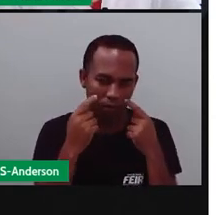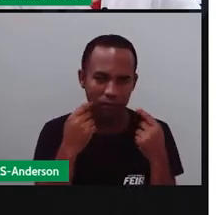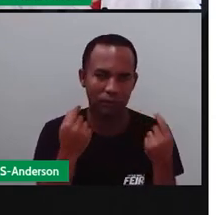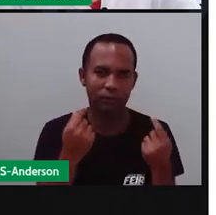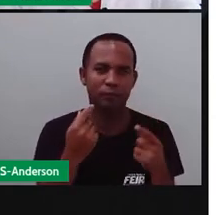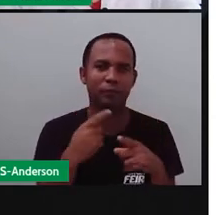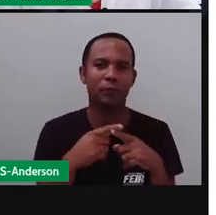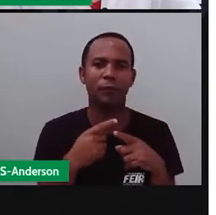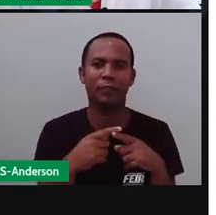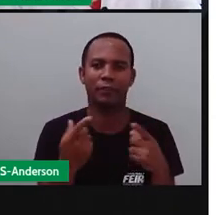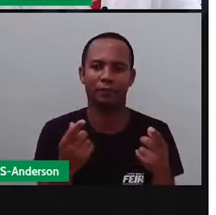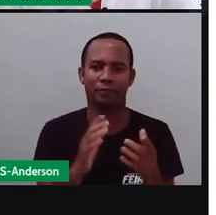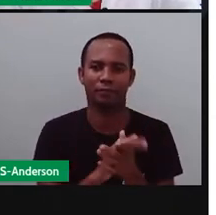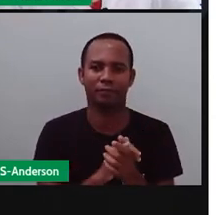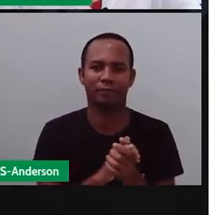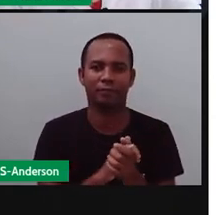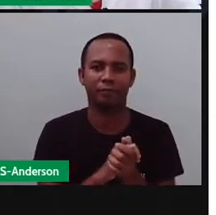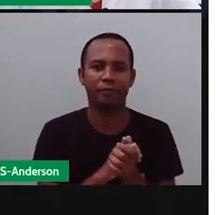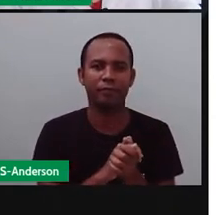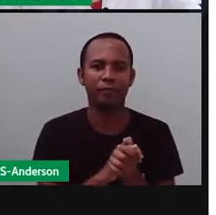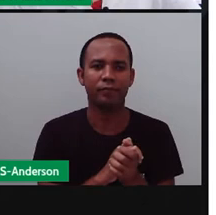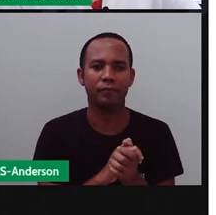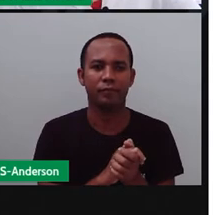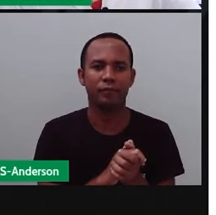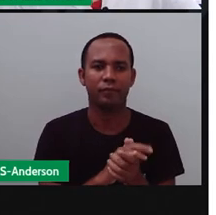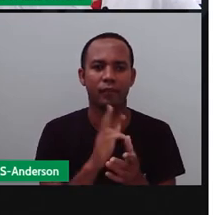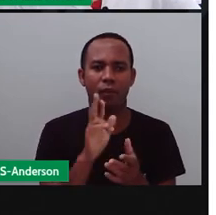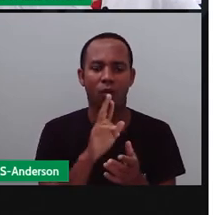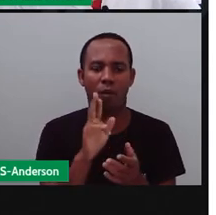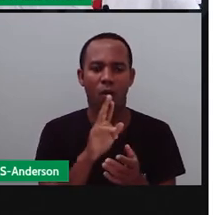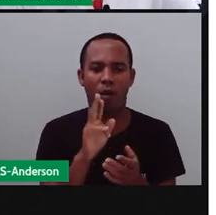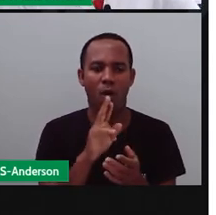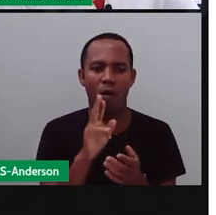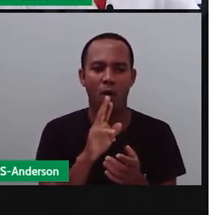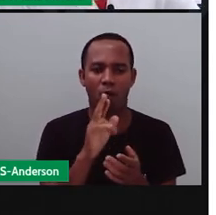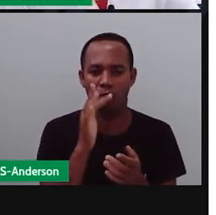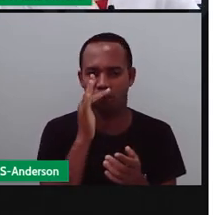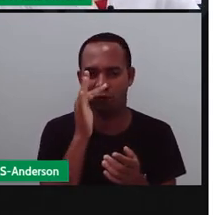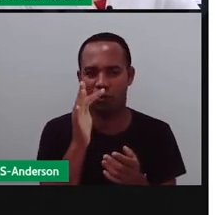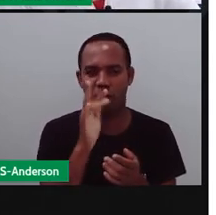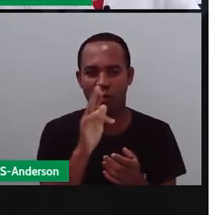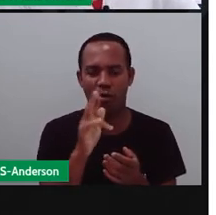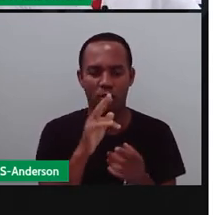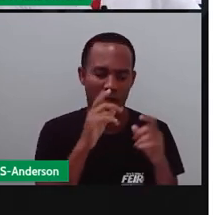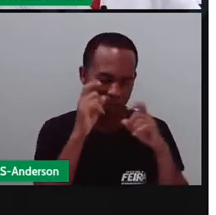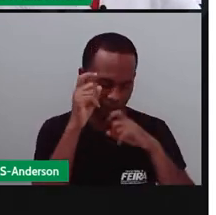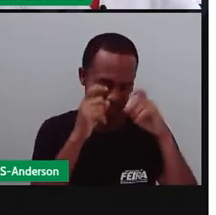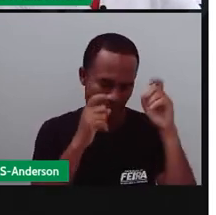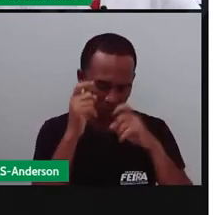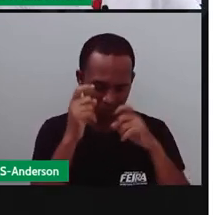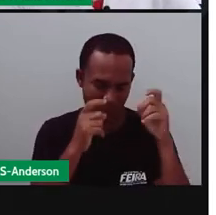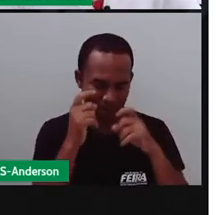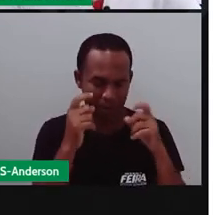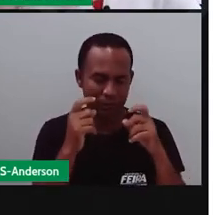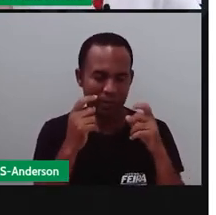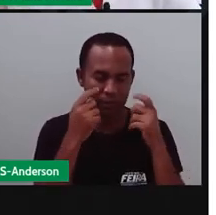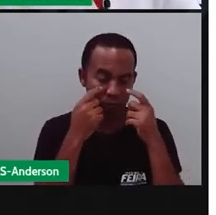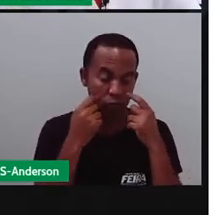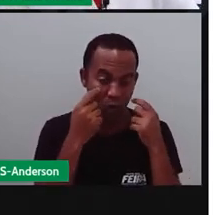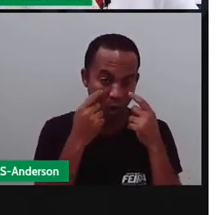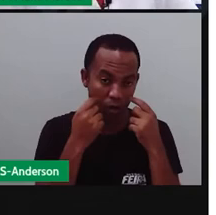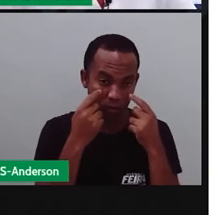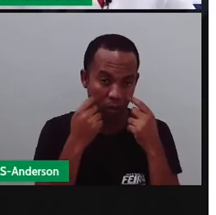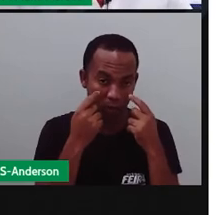E aí? A rosa acaba desmaiando porque ela fica o quê? Preocupada com o... Ou acaba chorando porque a